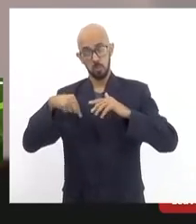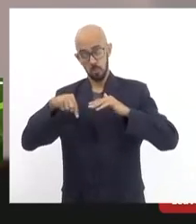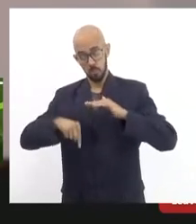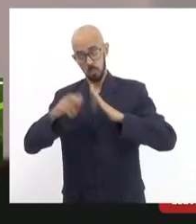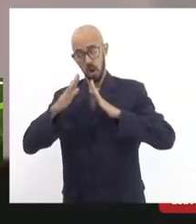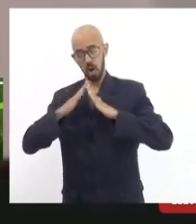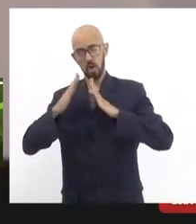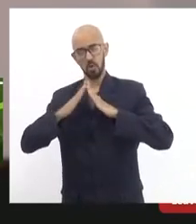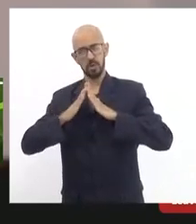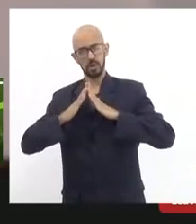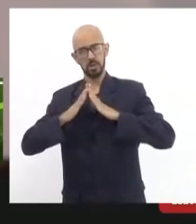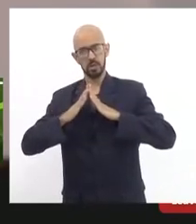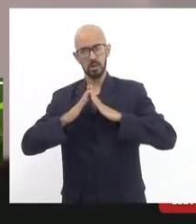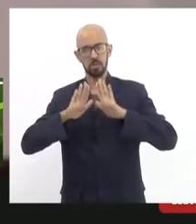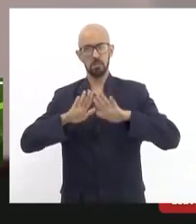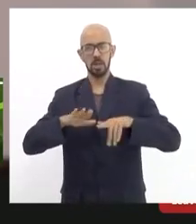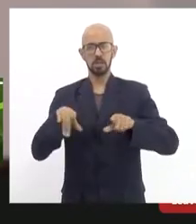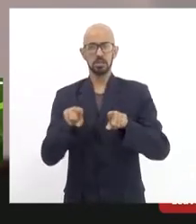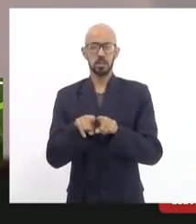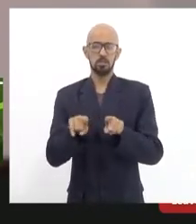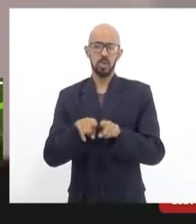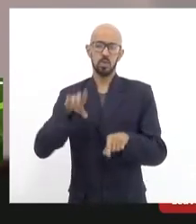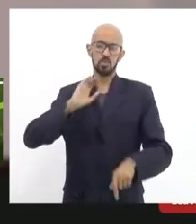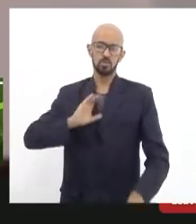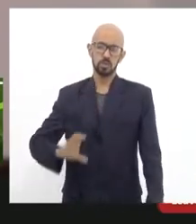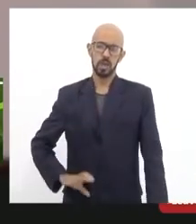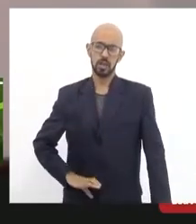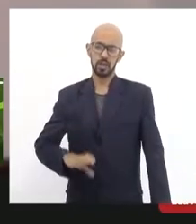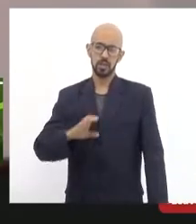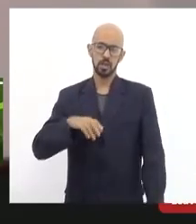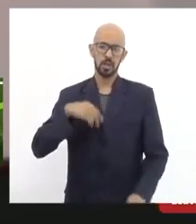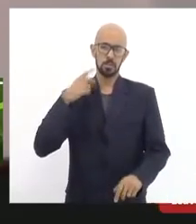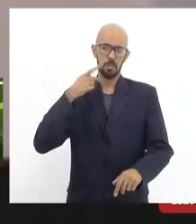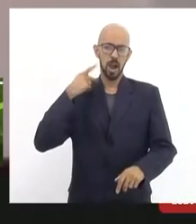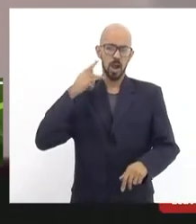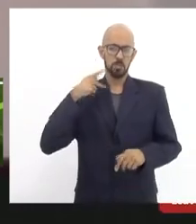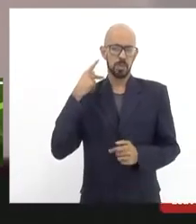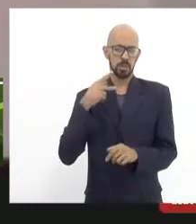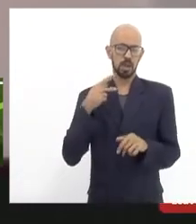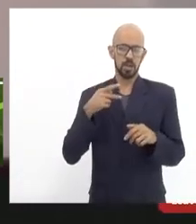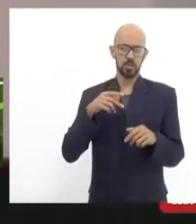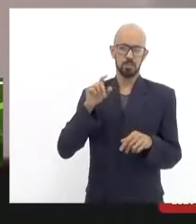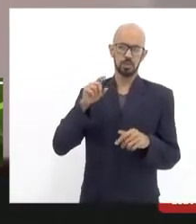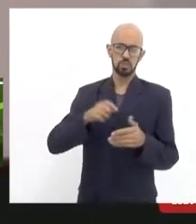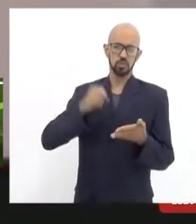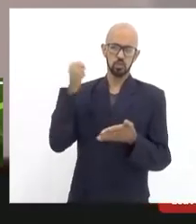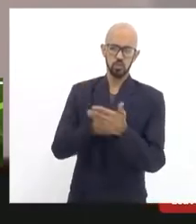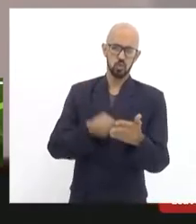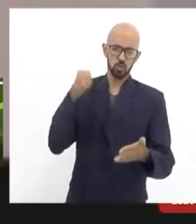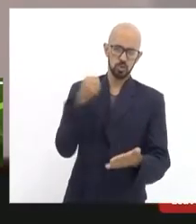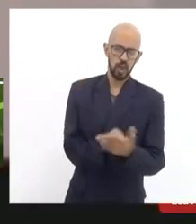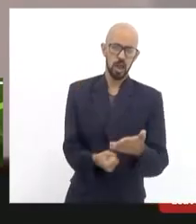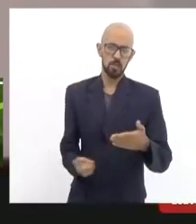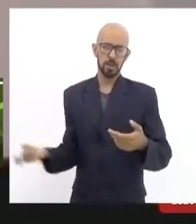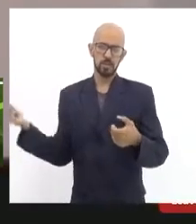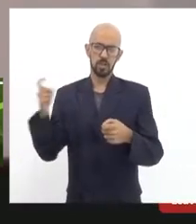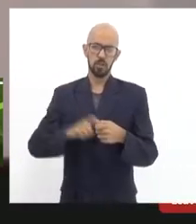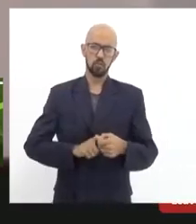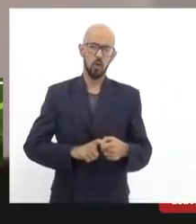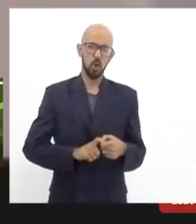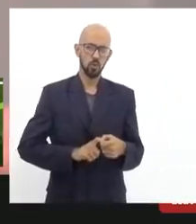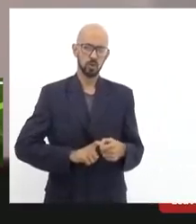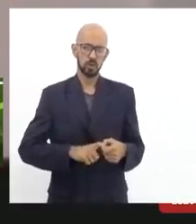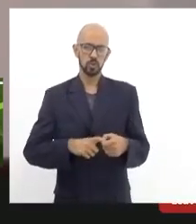cidadã como parlamentar para que a gente possa ter essa conquista importantíssima que é o retorno dos